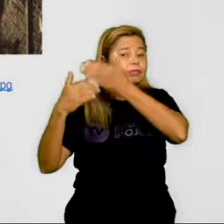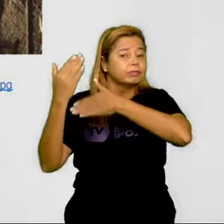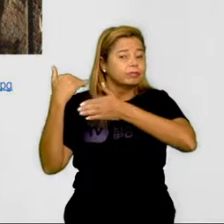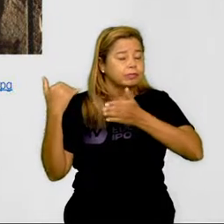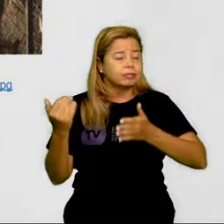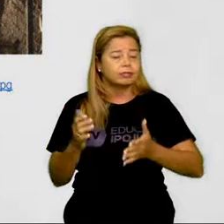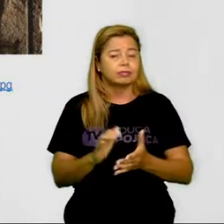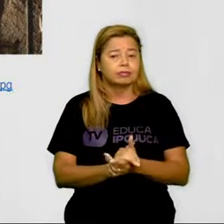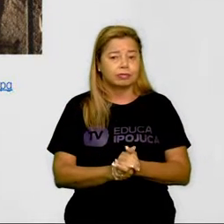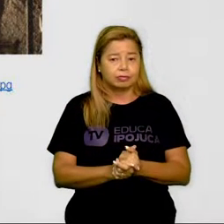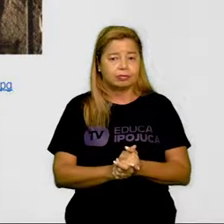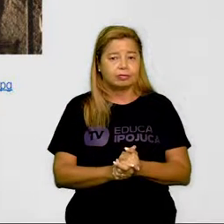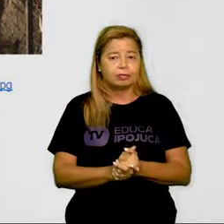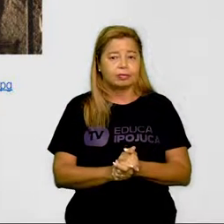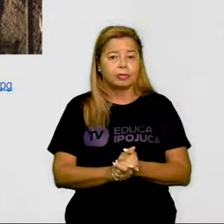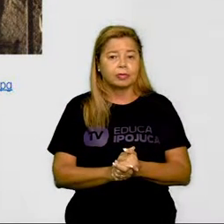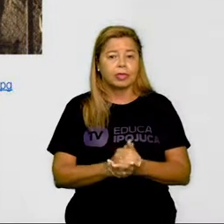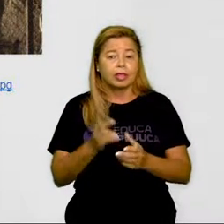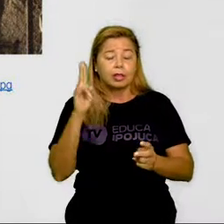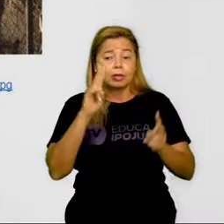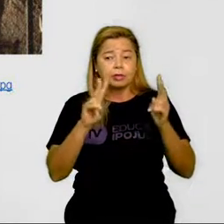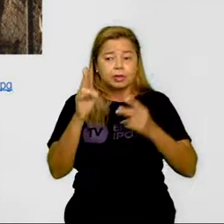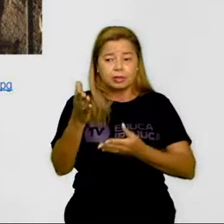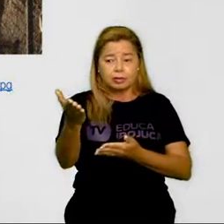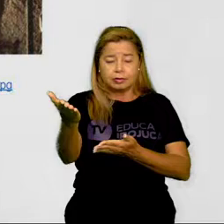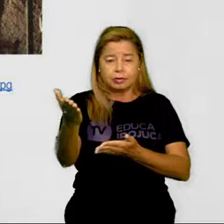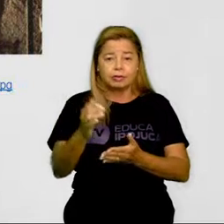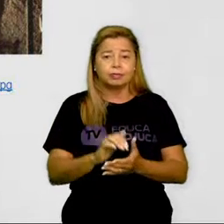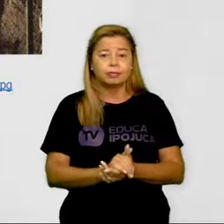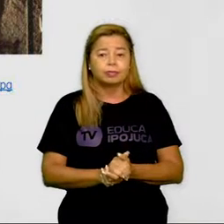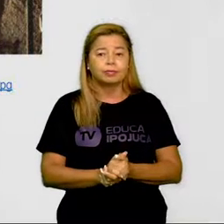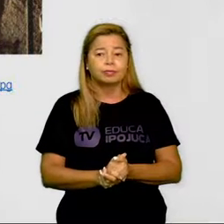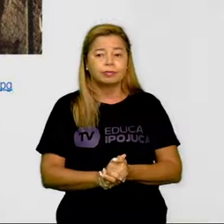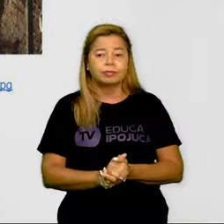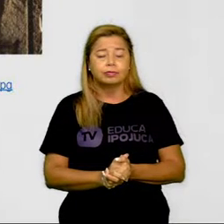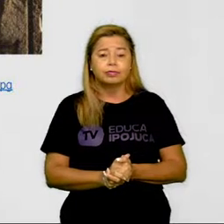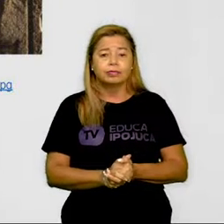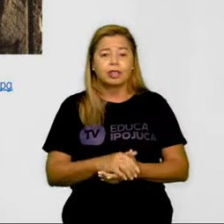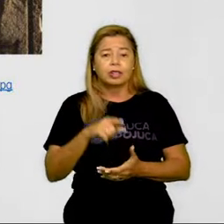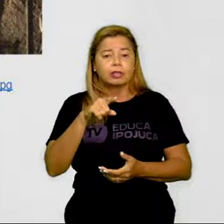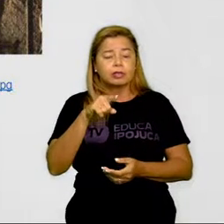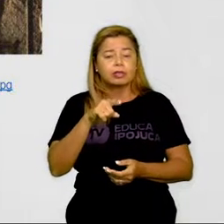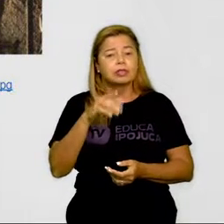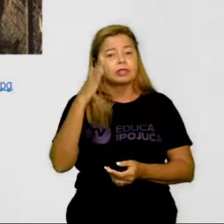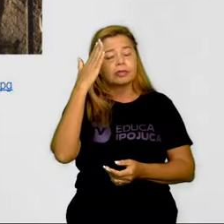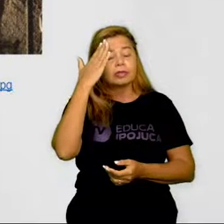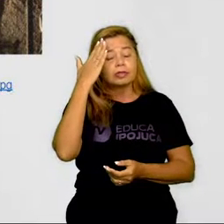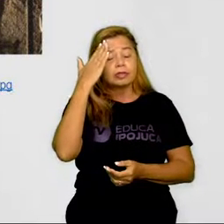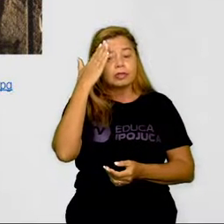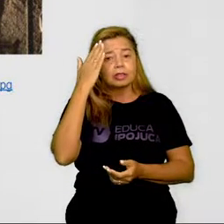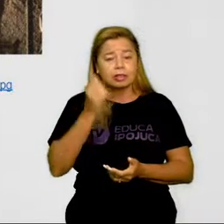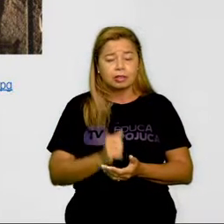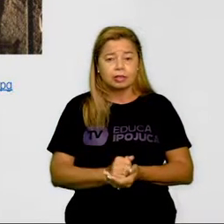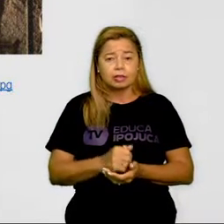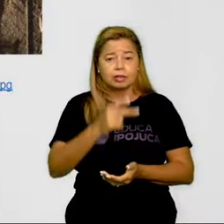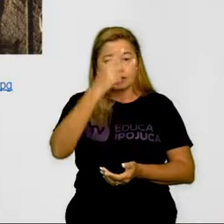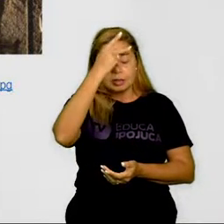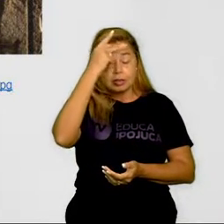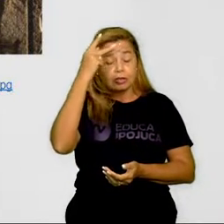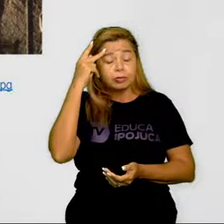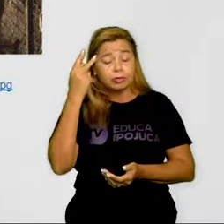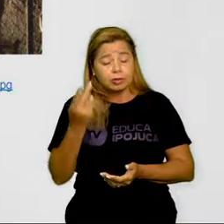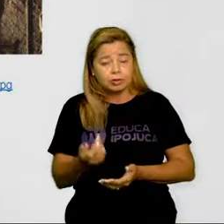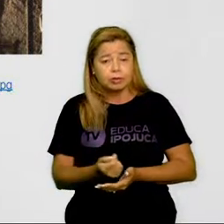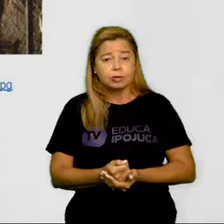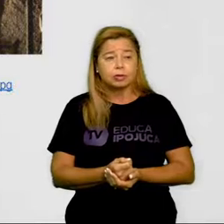só que interessante. Observe a tela da sua TV. Você entender que aí, as pessoas que entendem, os